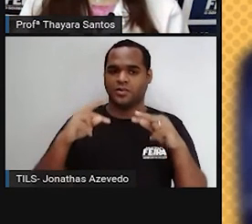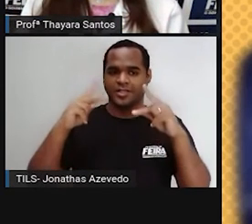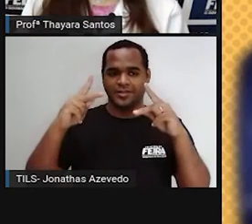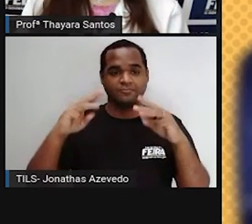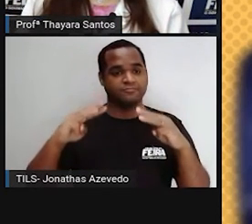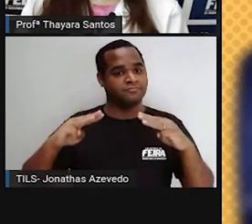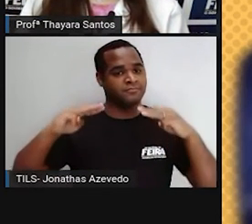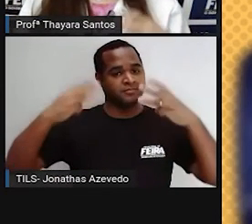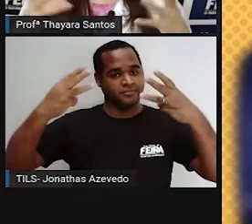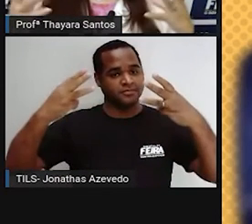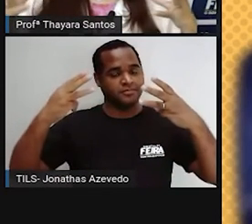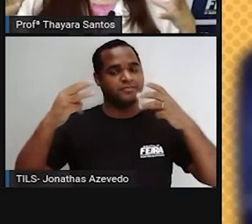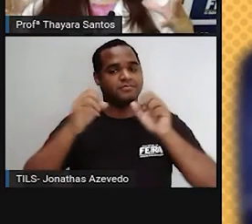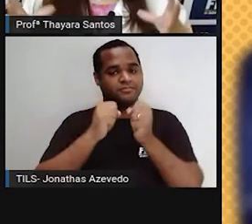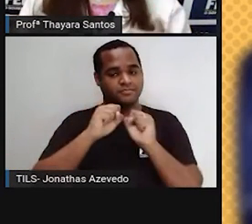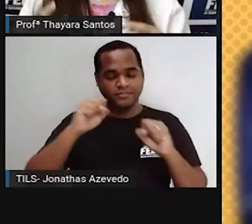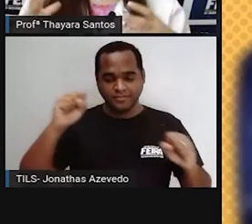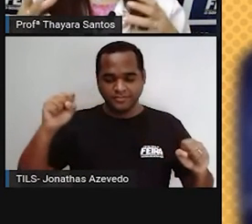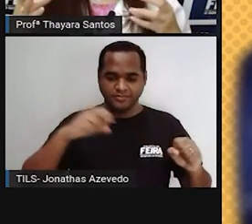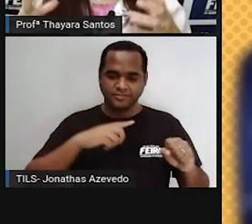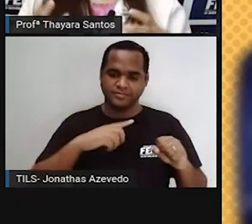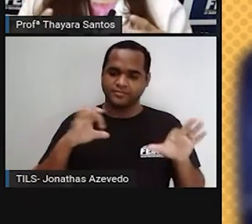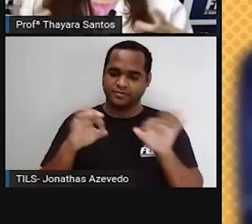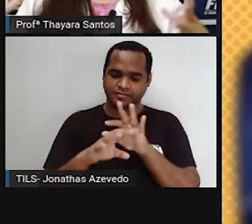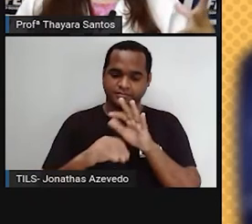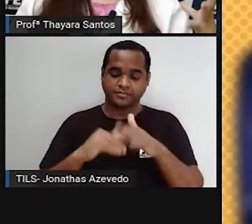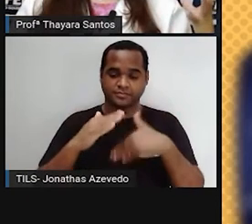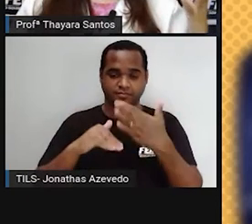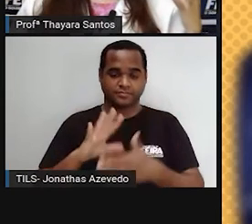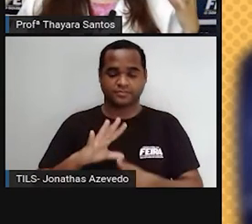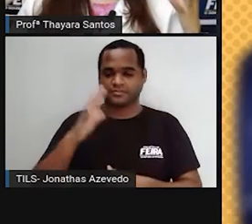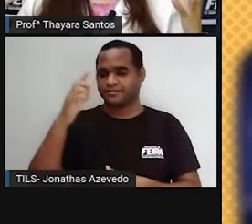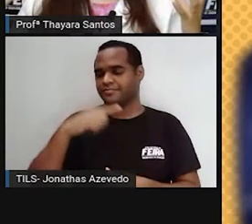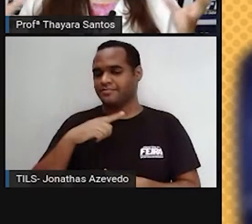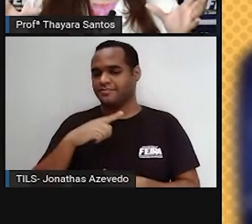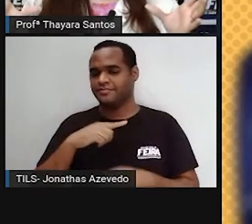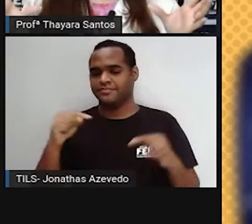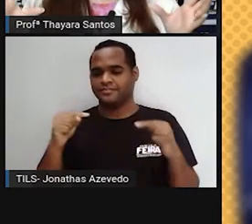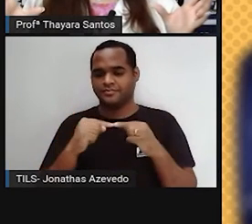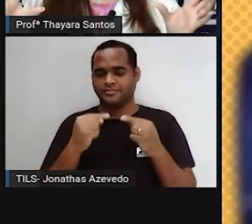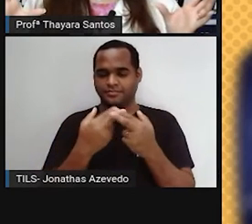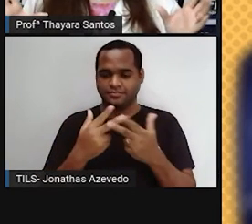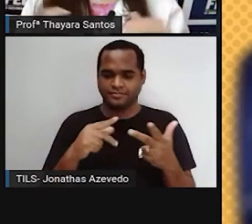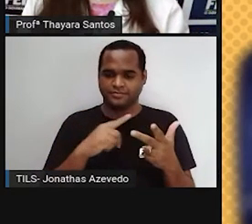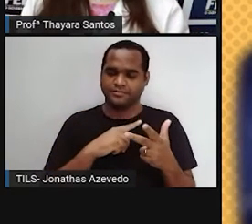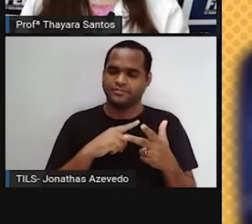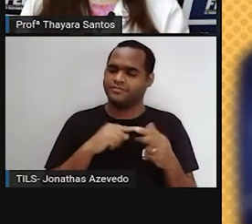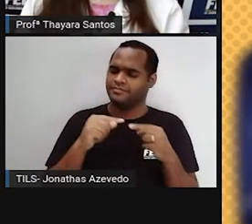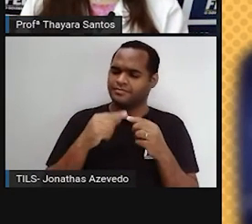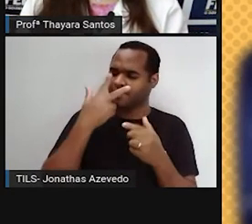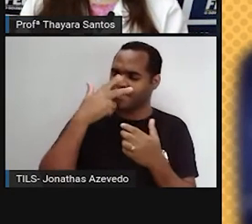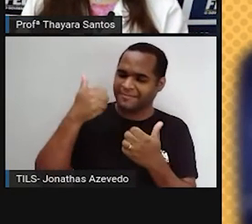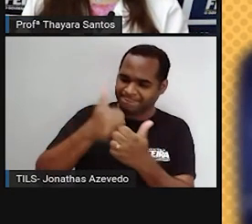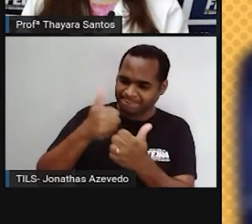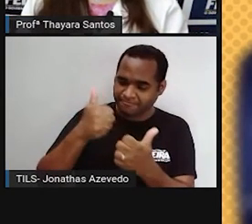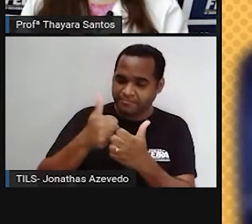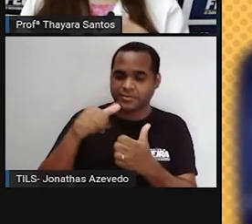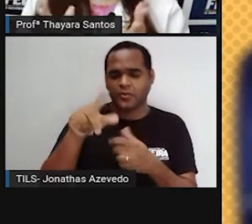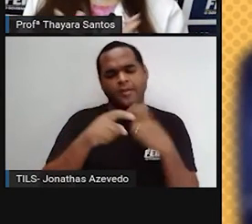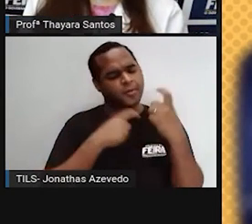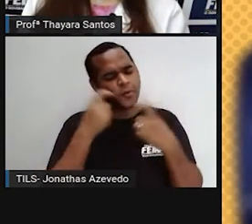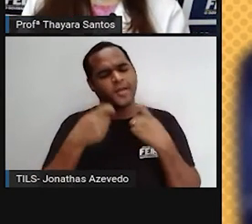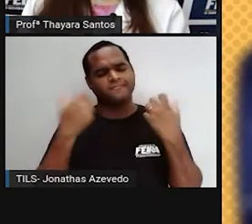triplica de tamanho e vai acabar conseguindo consumir esses planetas que estão próximos dela. Isso daí é o motivo para a gente se